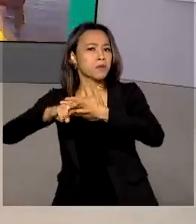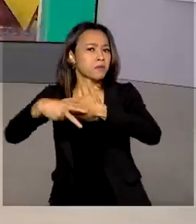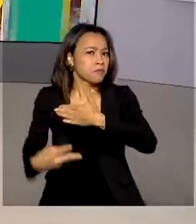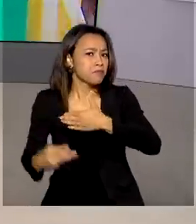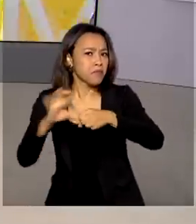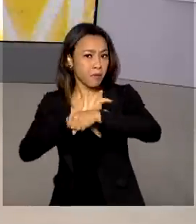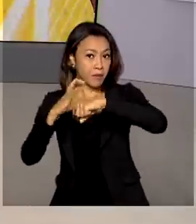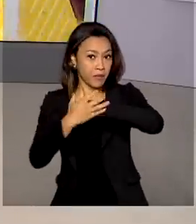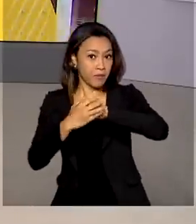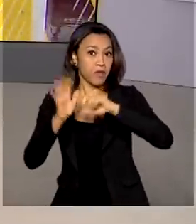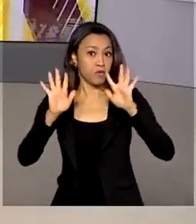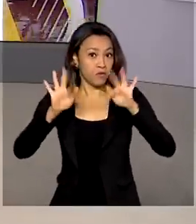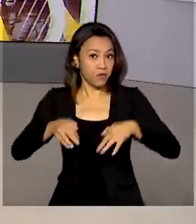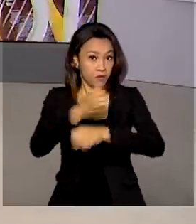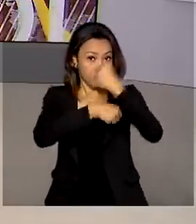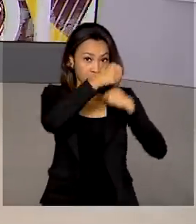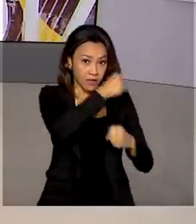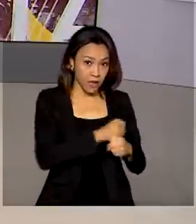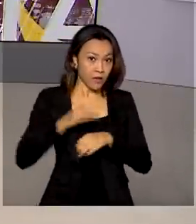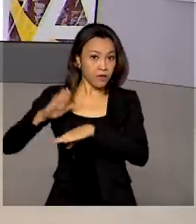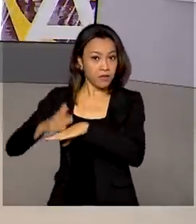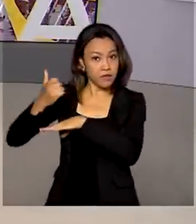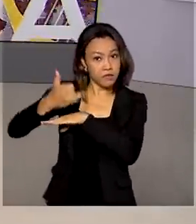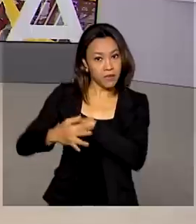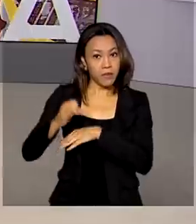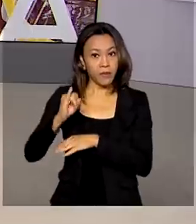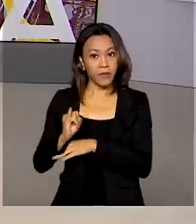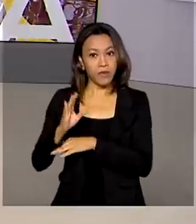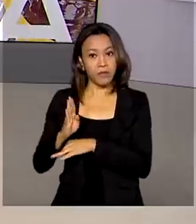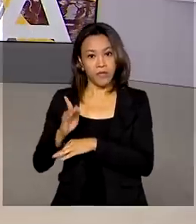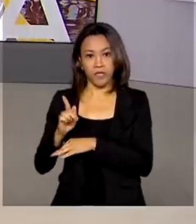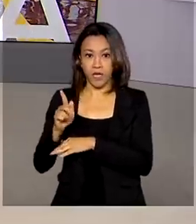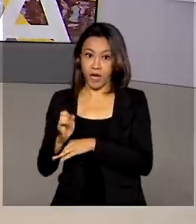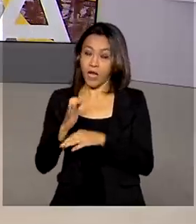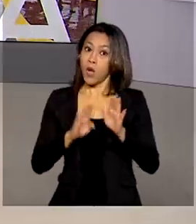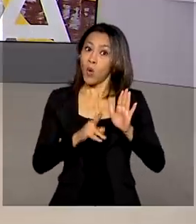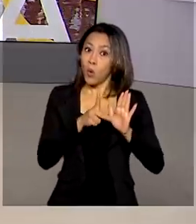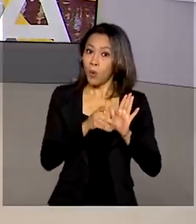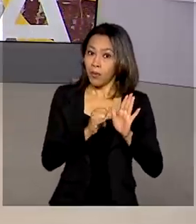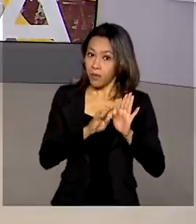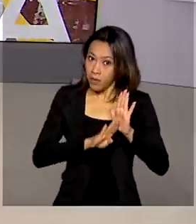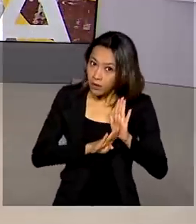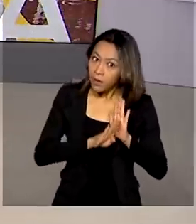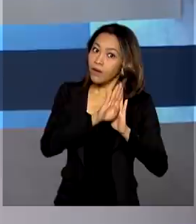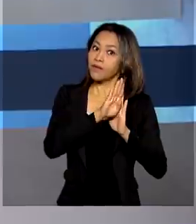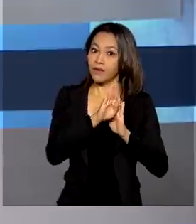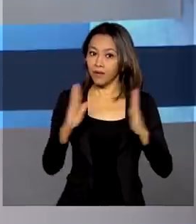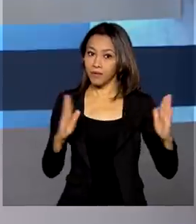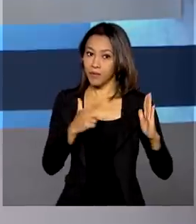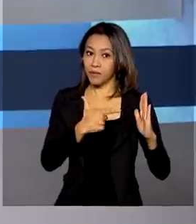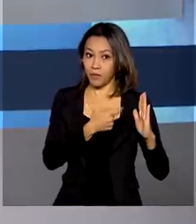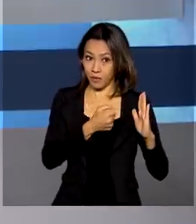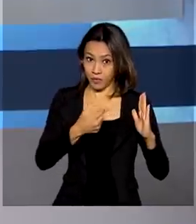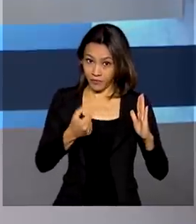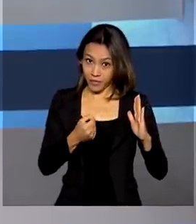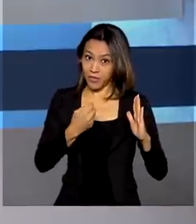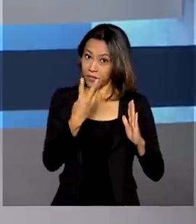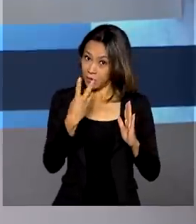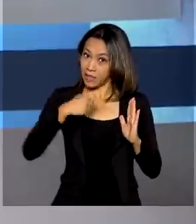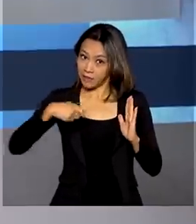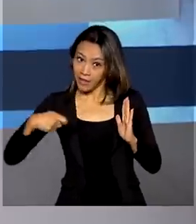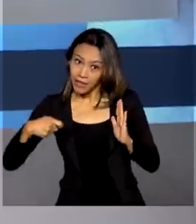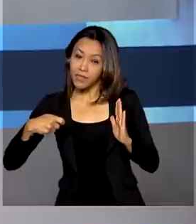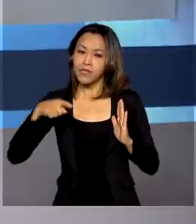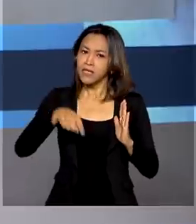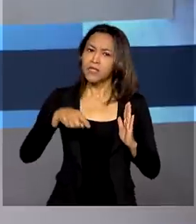passado. De acordo com o IBGE, o produto interno bruto cresceu nos últimos três meses de 2020. A recuperação não